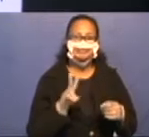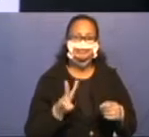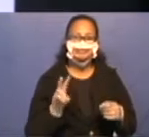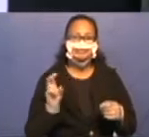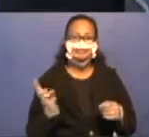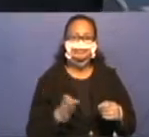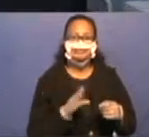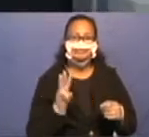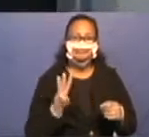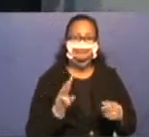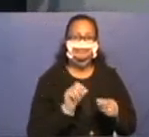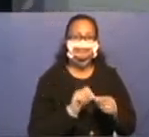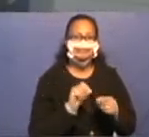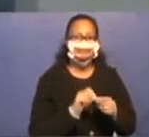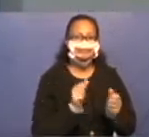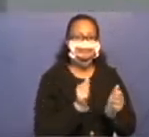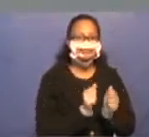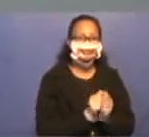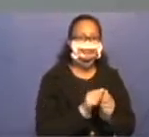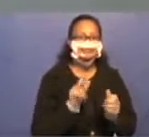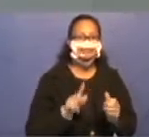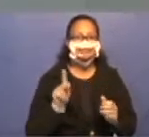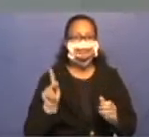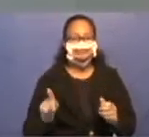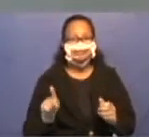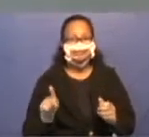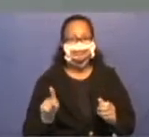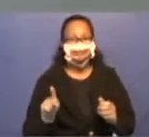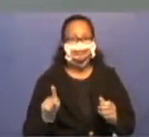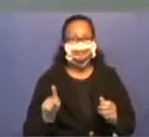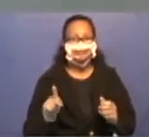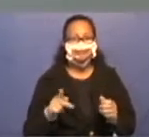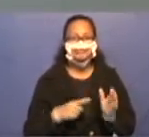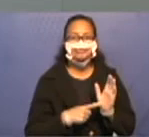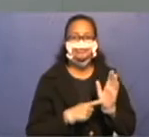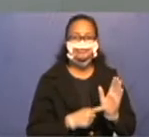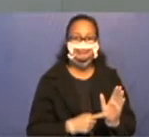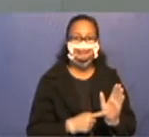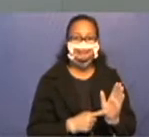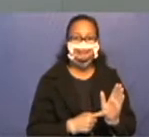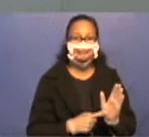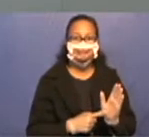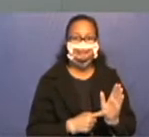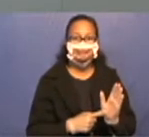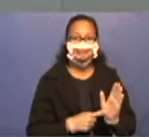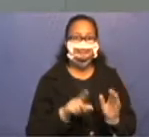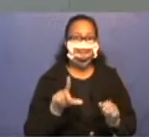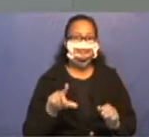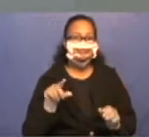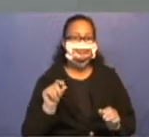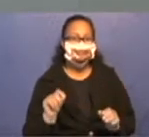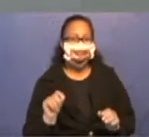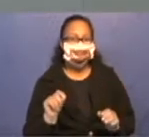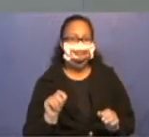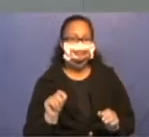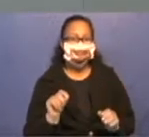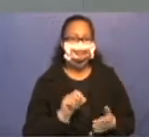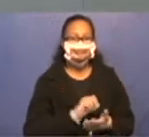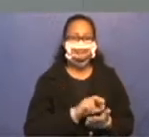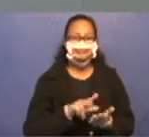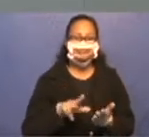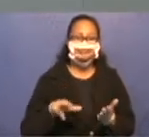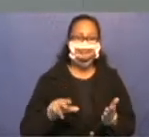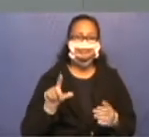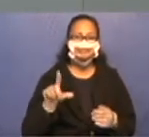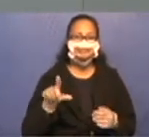já fizeram com a professora, não é mesmo? Trouxemos aqui as opções de múltipla escolha, tá?